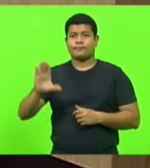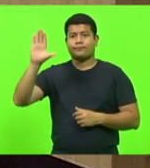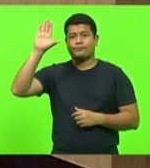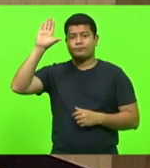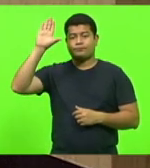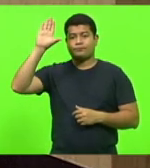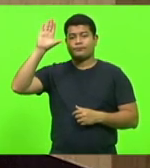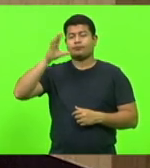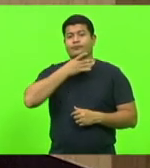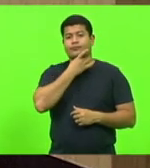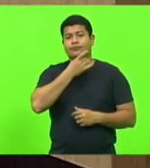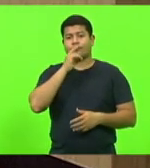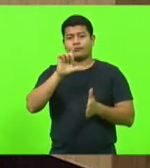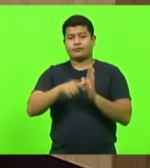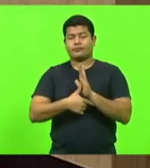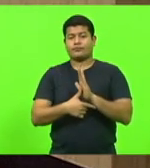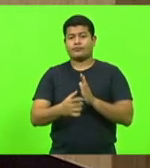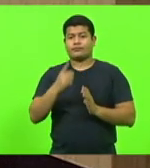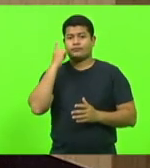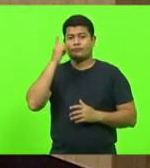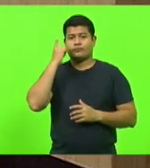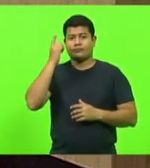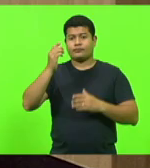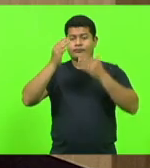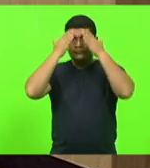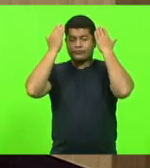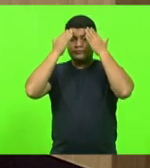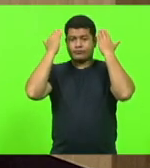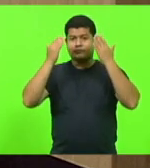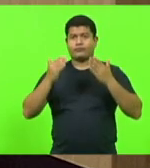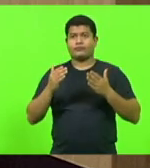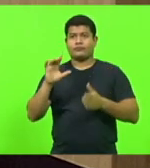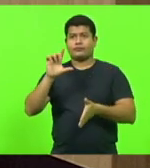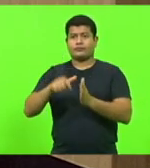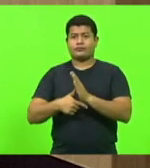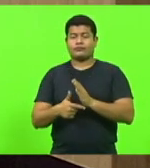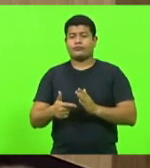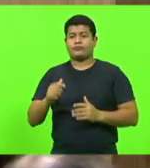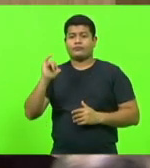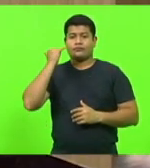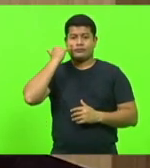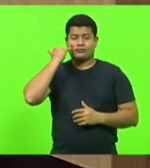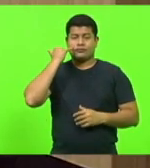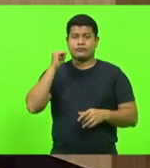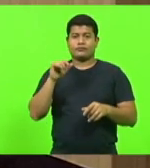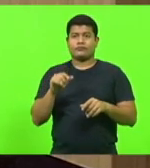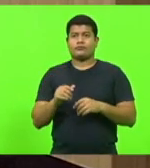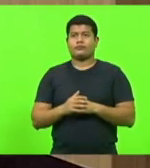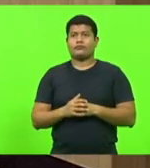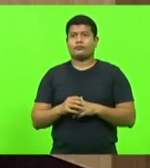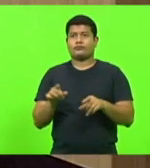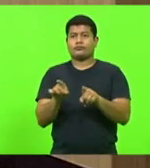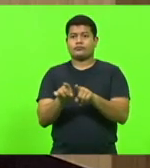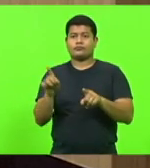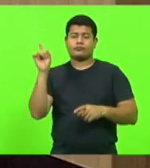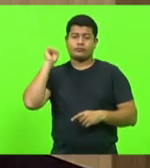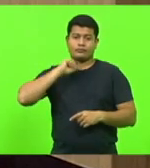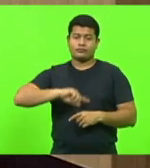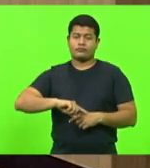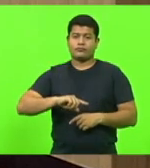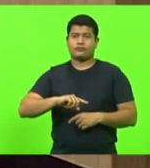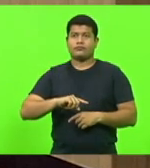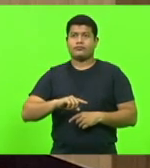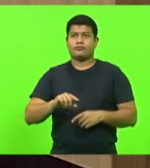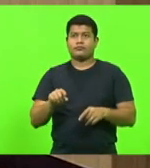Valdir Cobalquini, sequência, deputado José Milton Chefe, depois deputado Gessé Lopes e... Jair. Jair Mioto. Jair